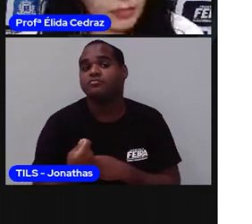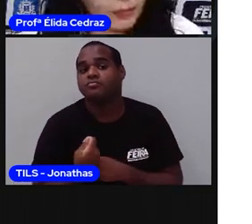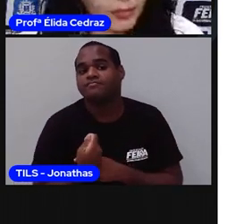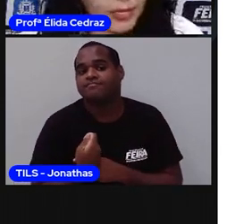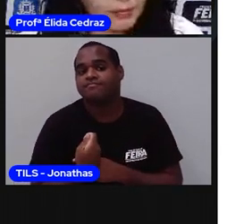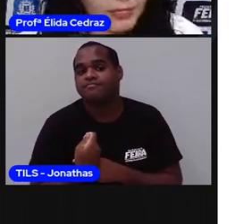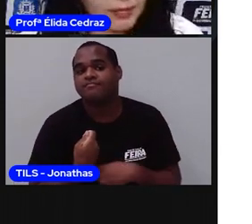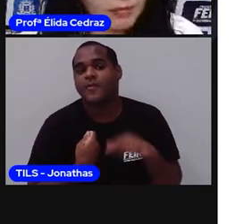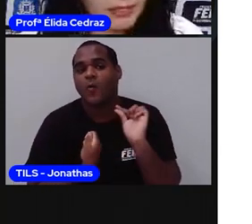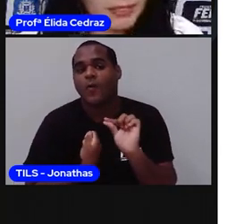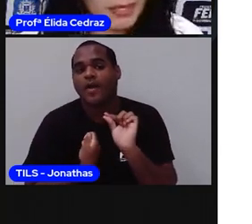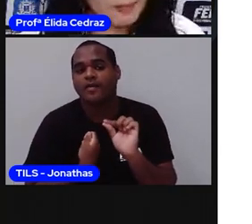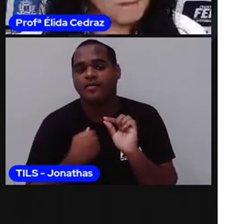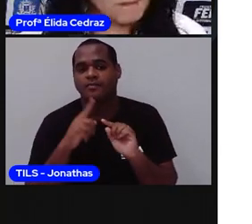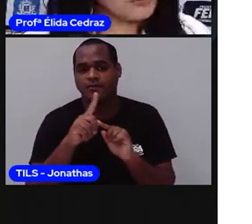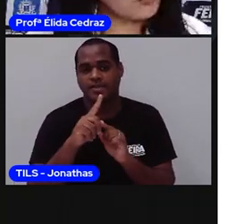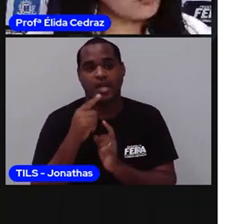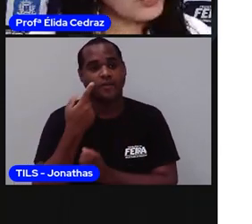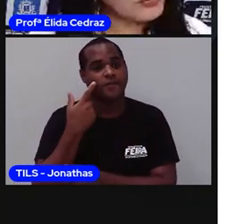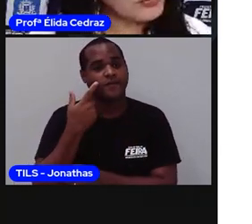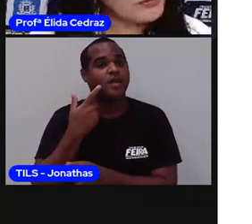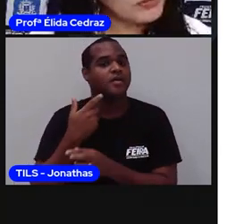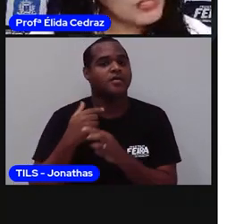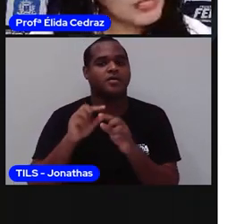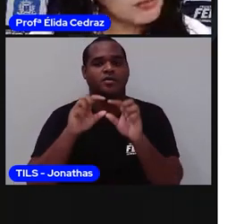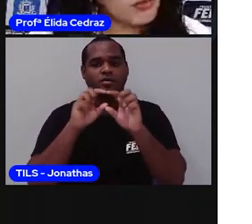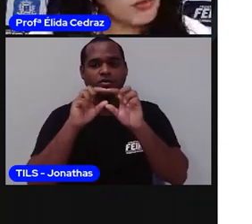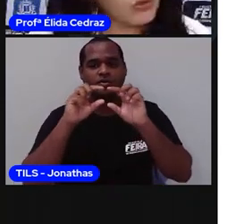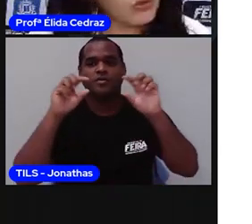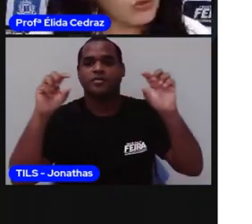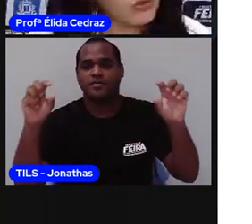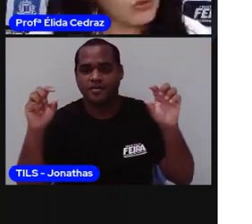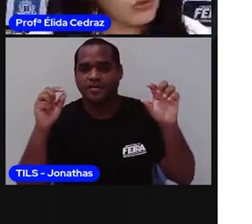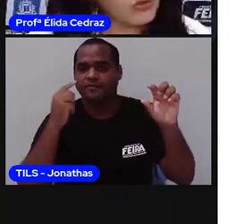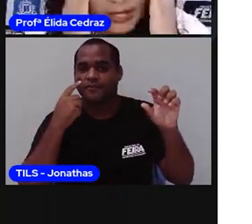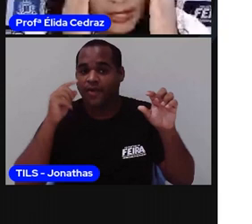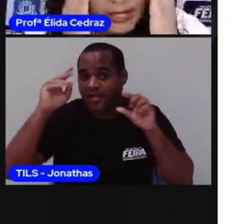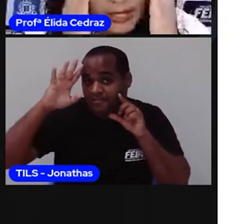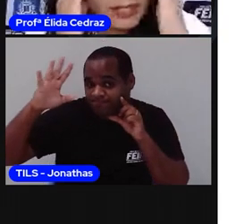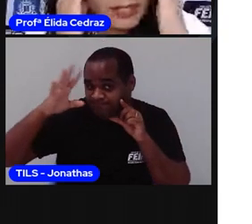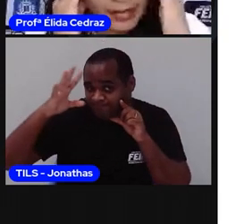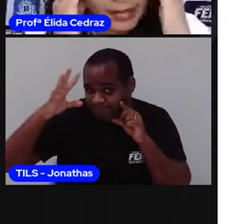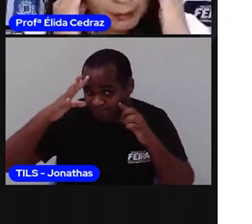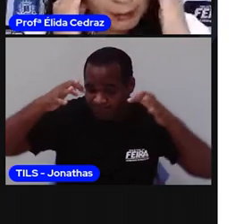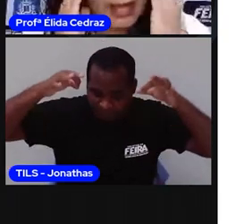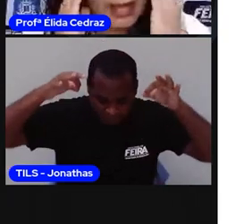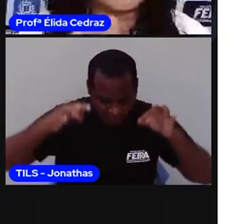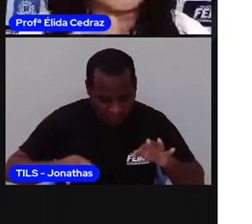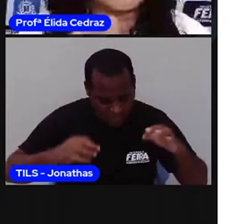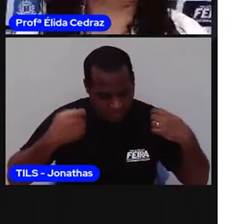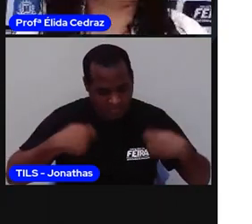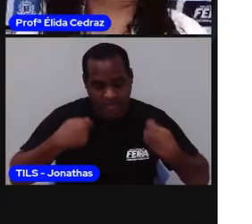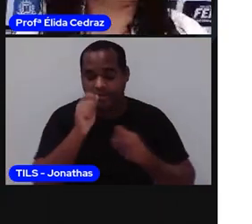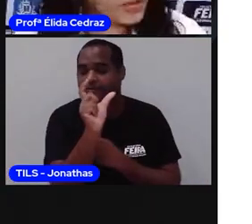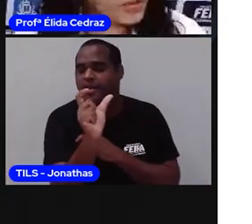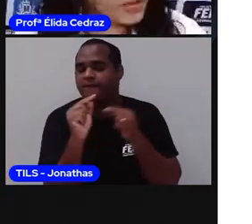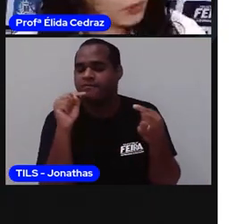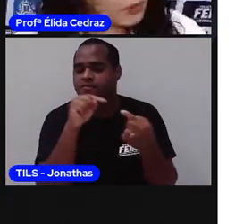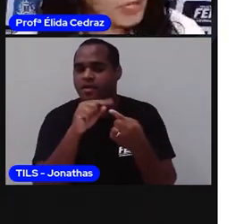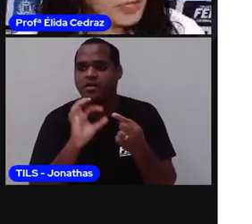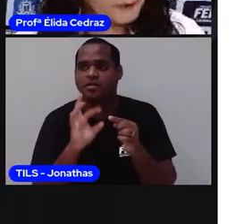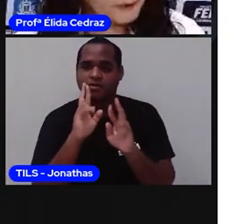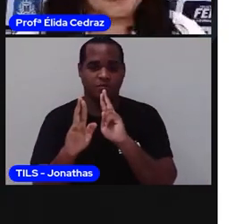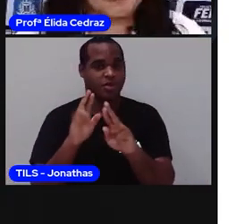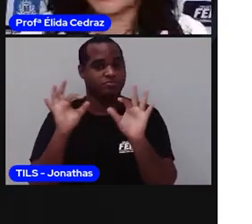Então, o que você vai fazer? Procura no banco de respostas. Pensa direitinho se é aquela palavra e coloca a